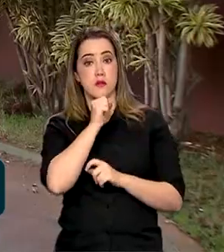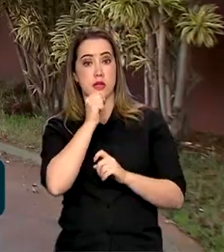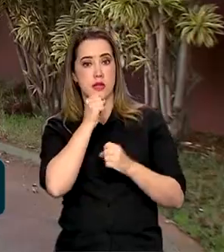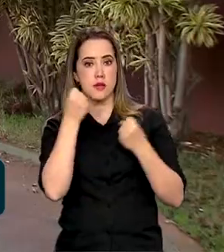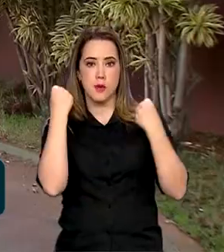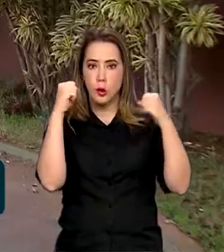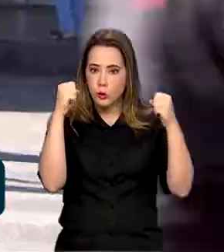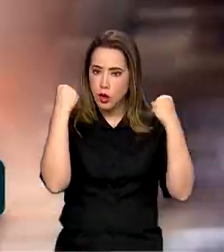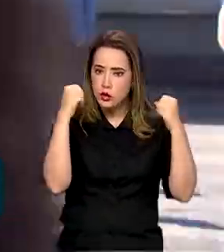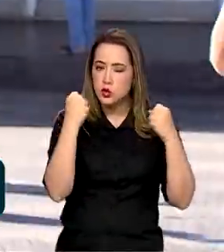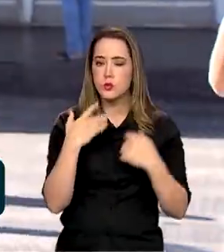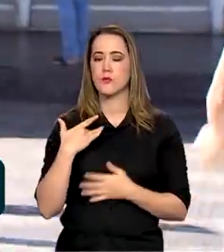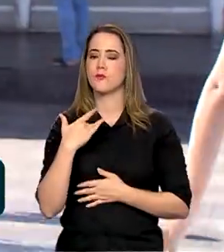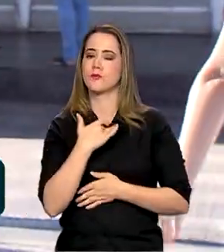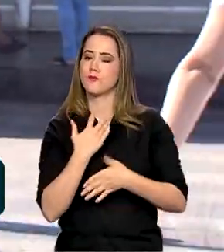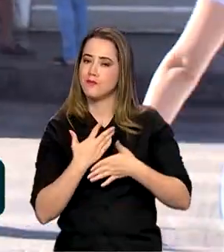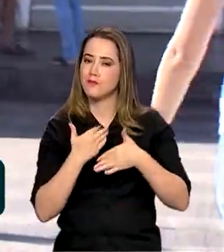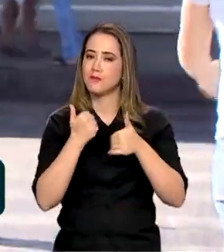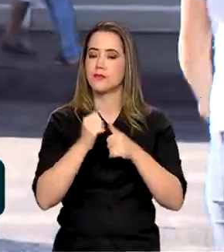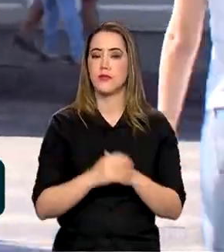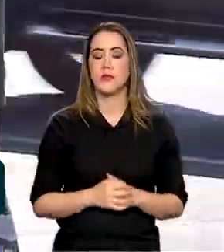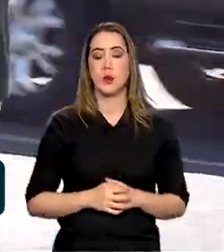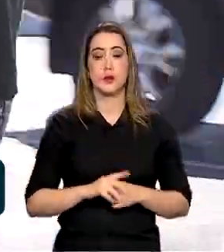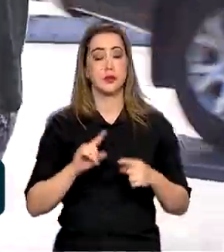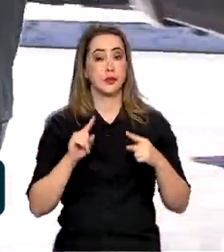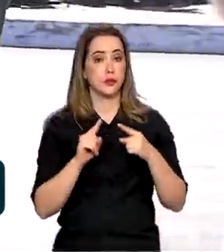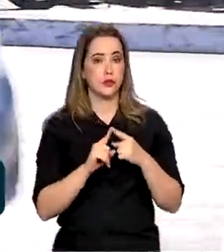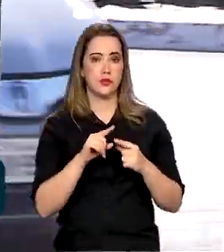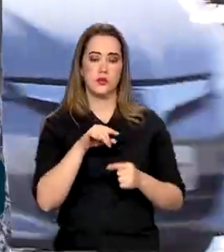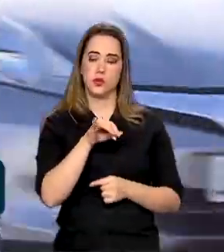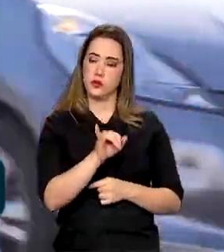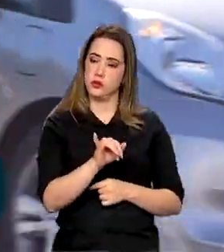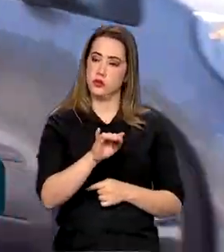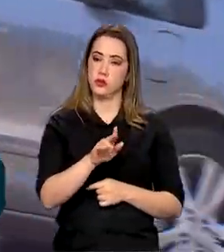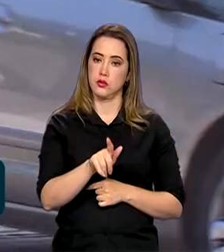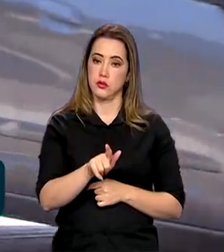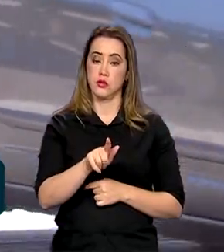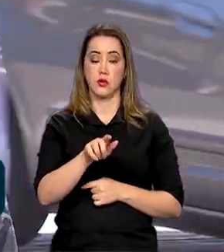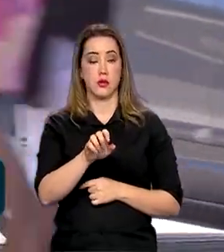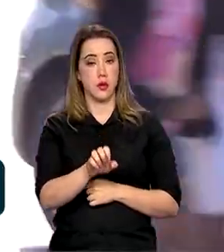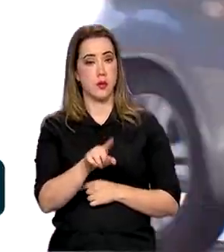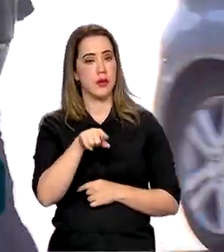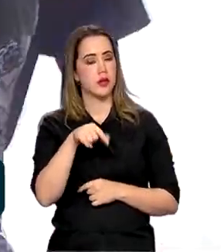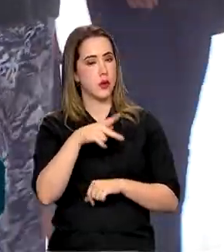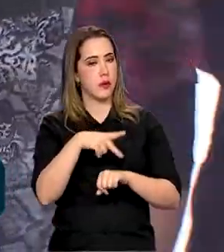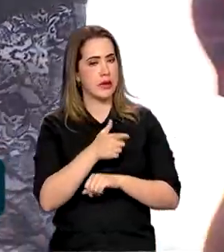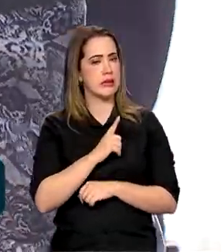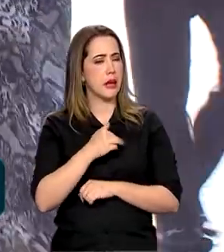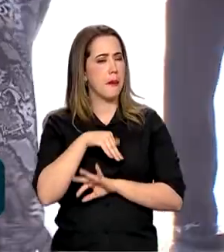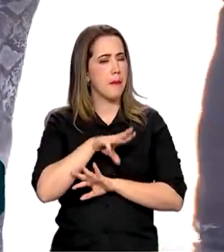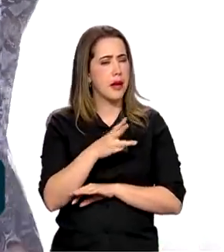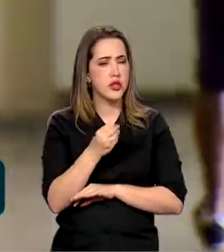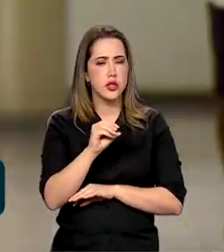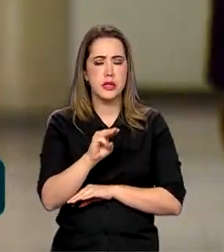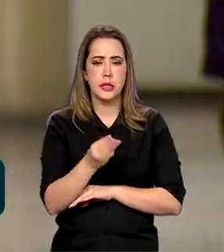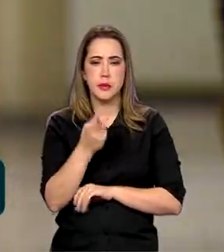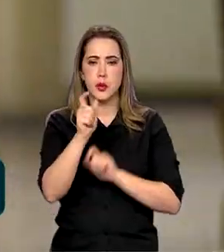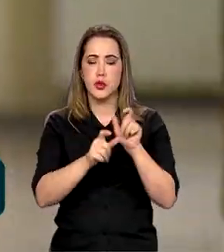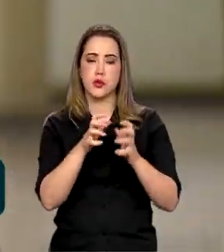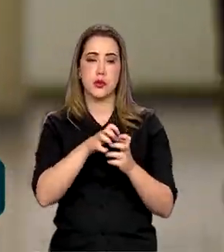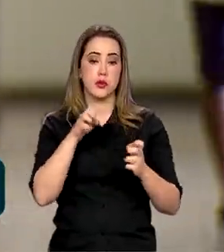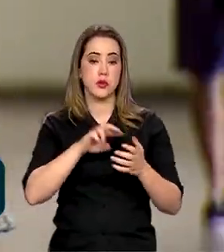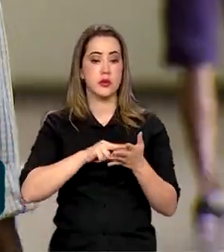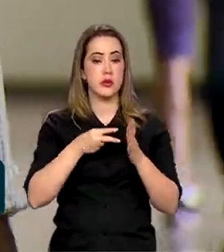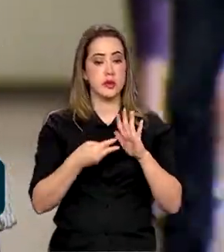saudável. Segundo dados do IBGE, atualmente o país conta com mais de 30 milhões de idosos, o que